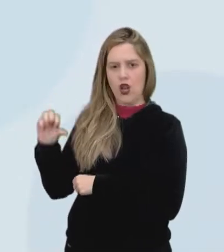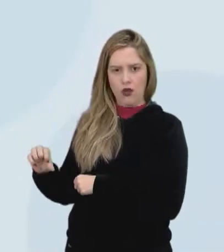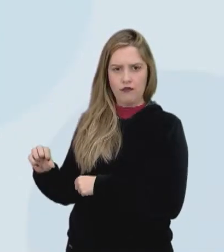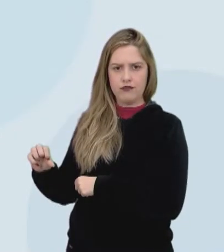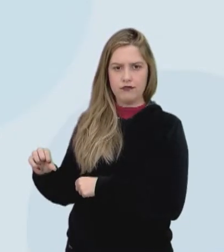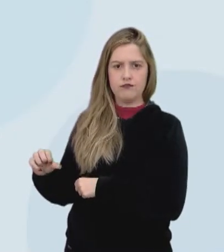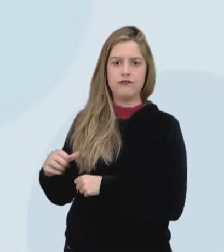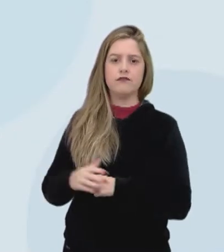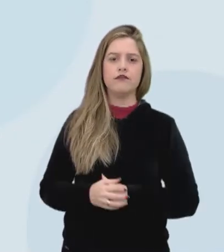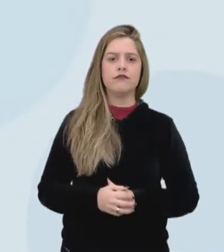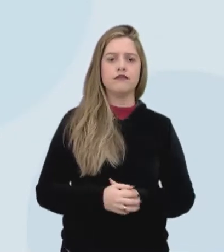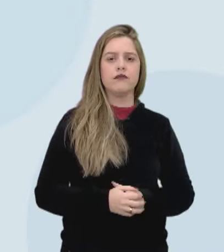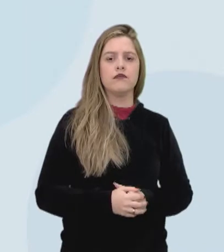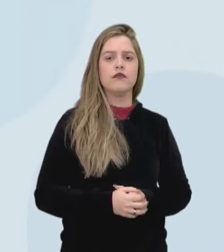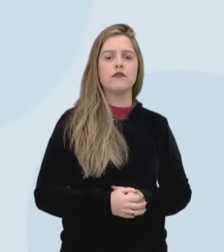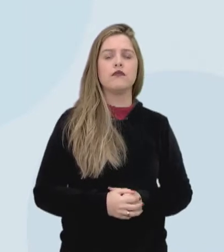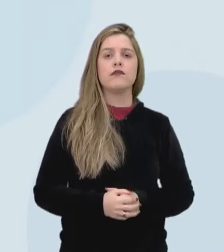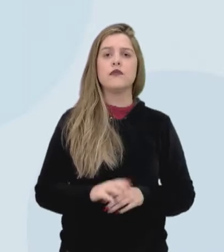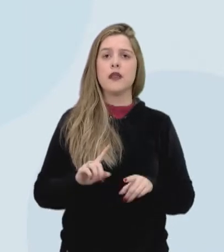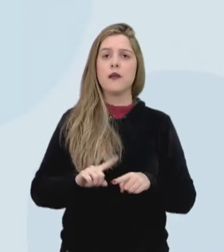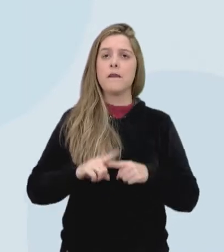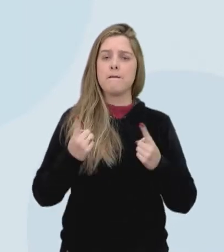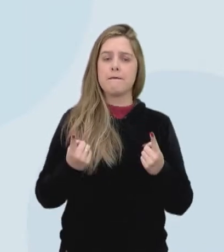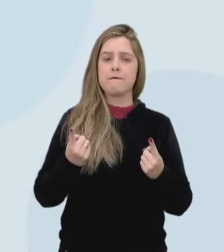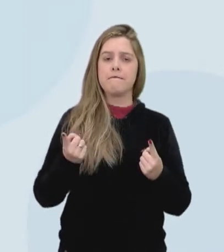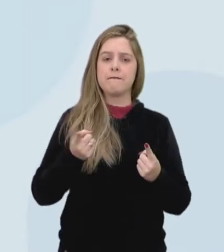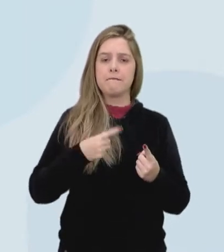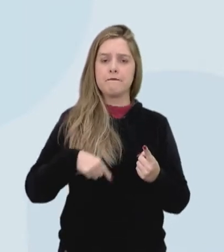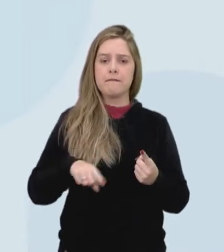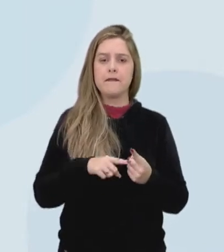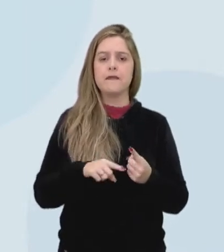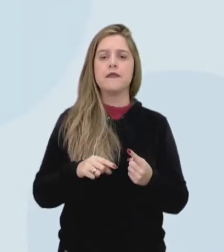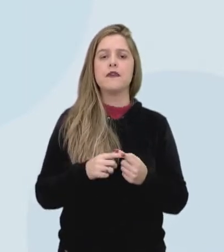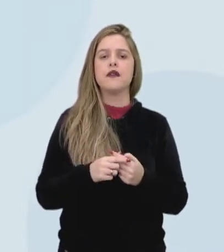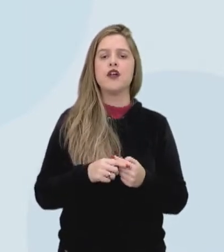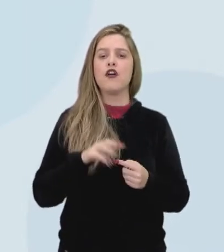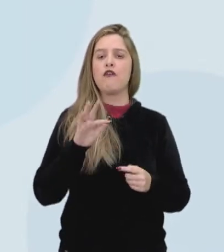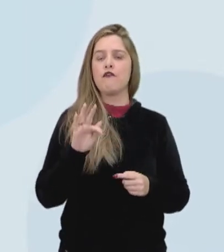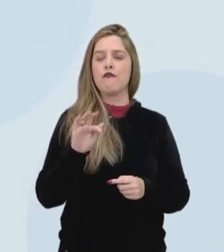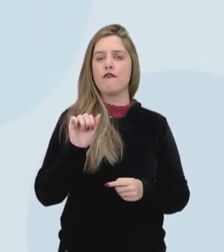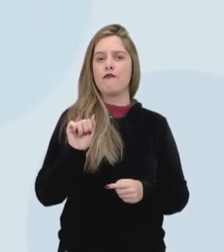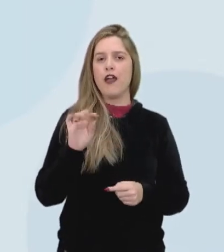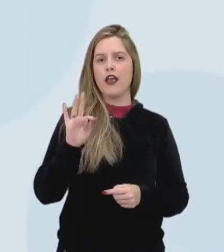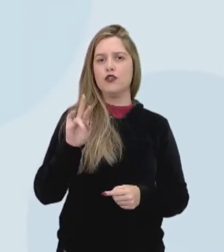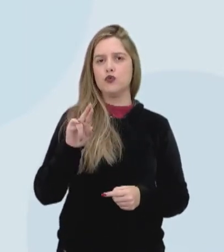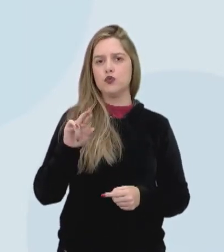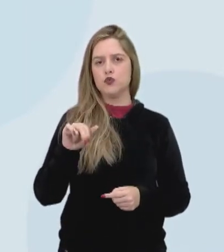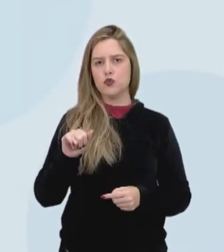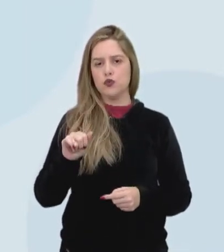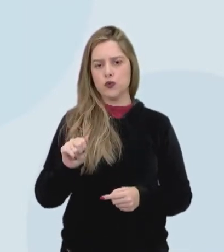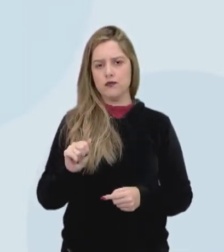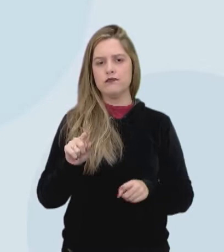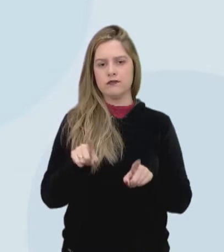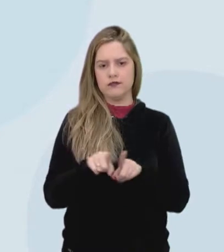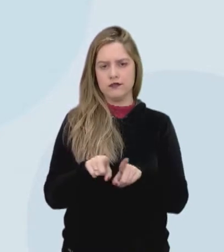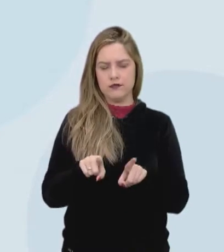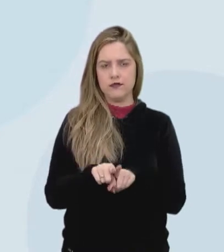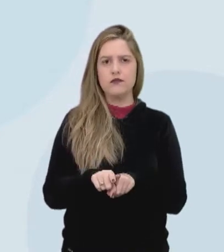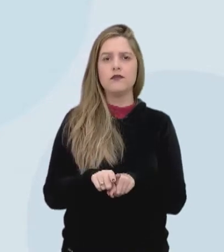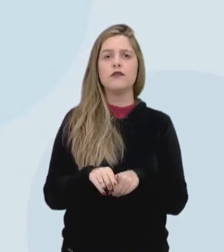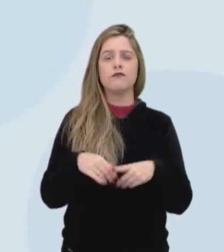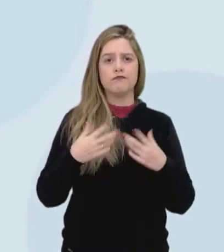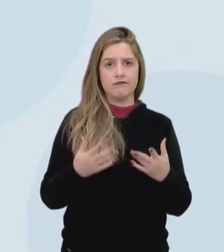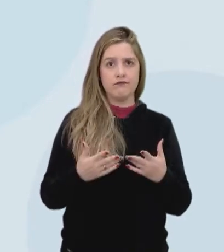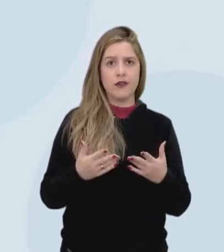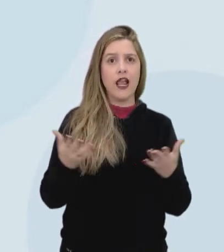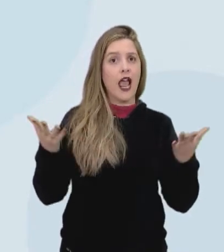Lê pra nós, querida. É fabril que inofatura as máquinas e energia sintética. Desculpe. Isso. Olha lá.